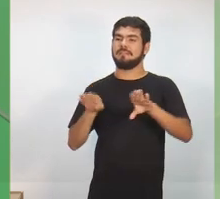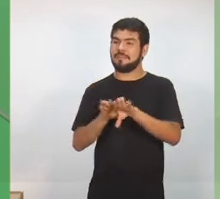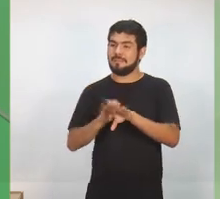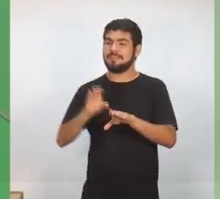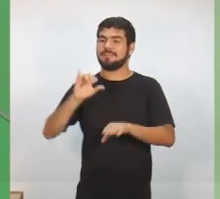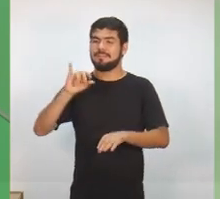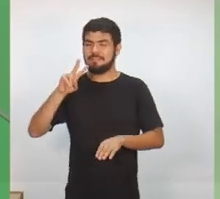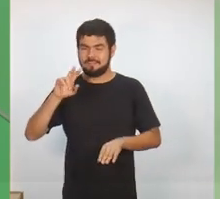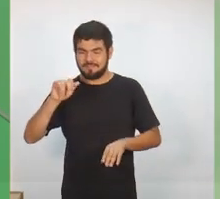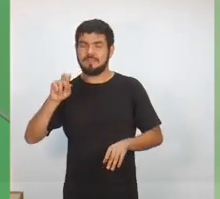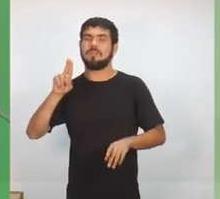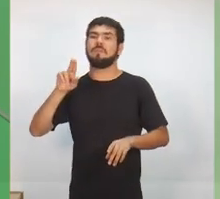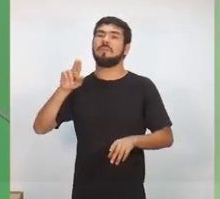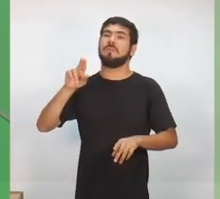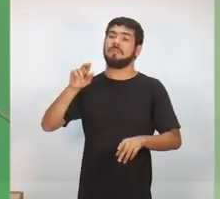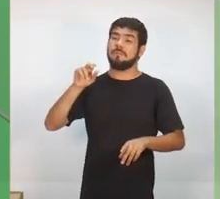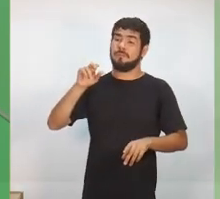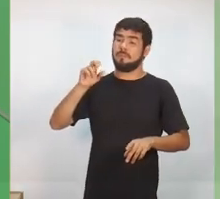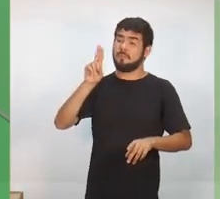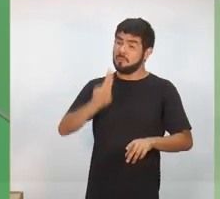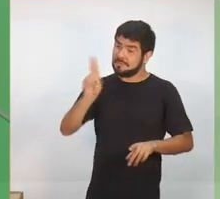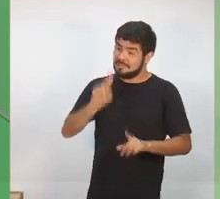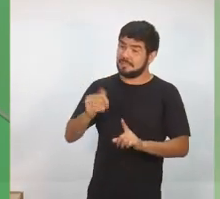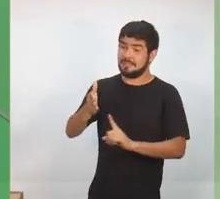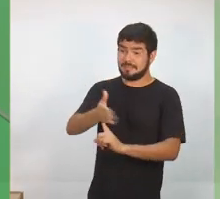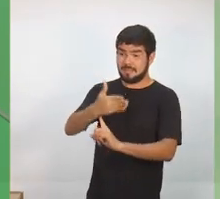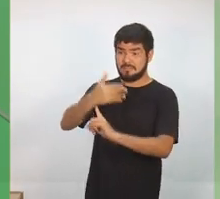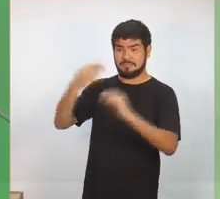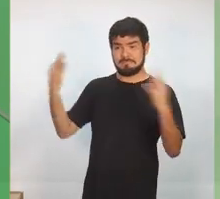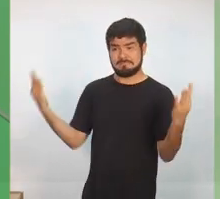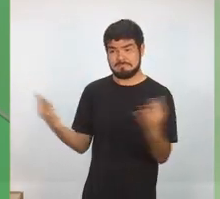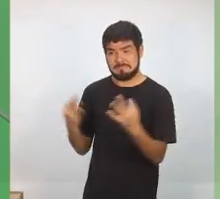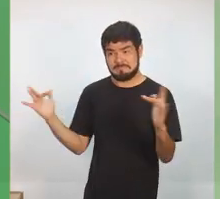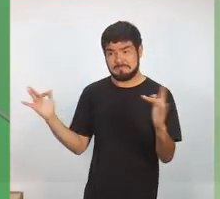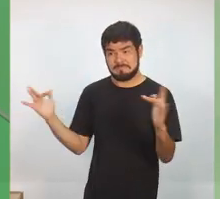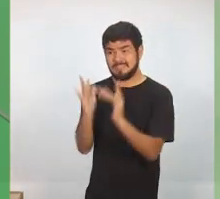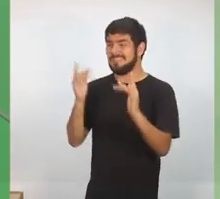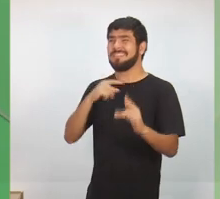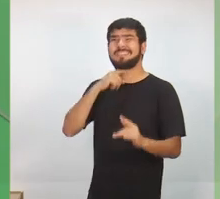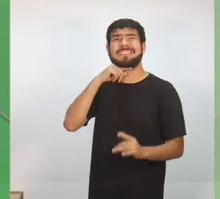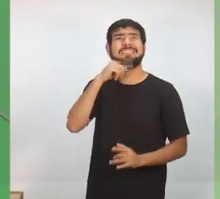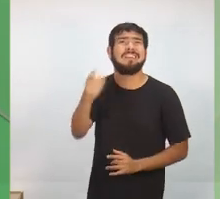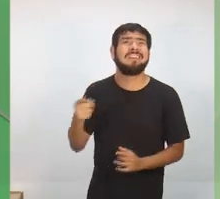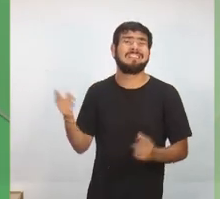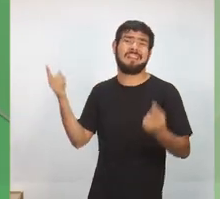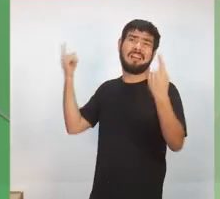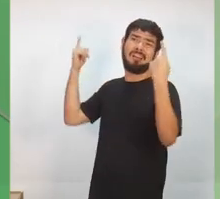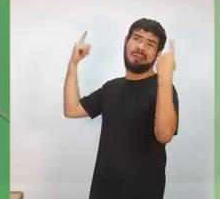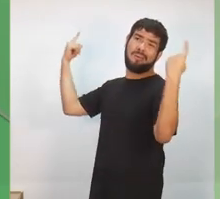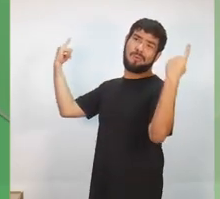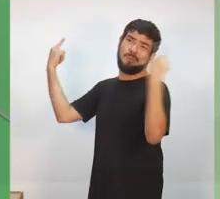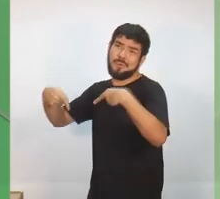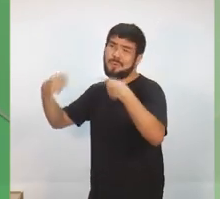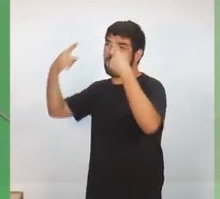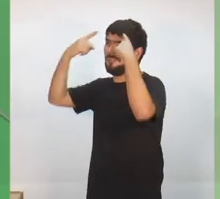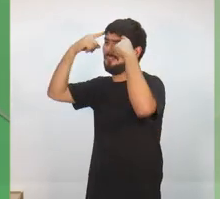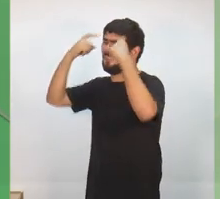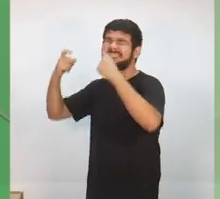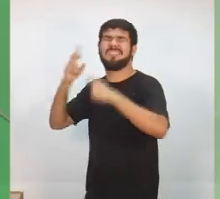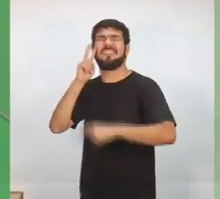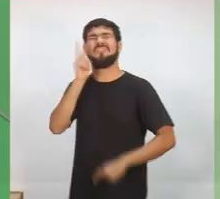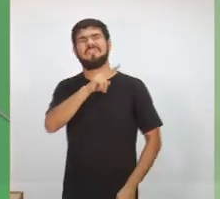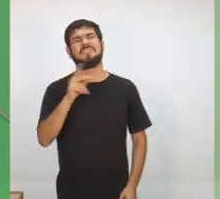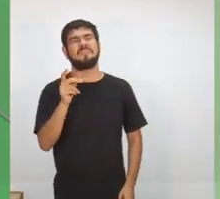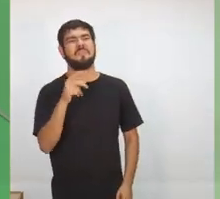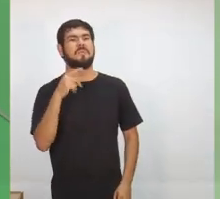usando as tecnologias adequadas, os armamentos adequados. Não adianta combater a violência hoje, como recentemente nós tivemos um depoimento de um